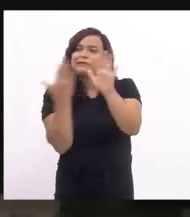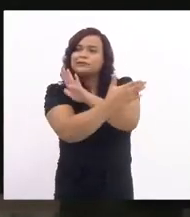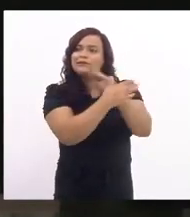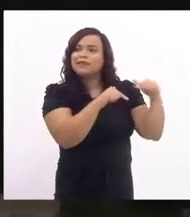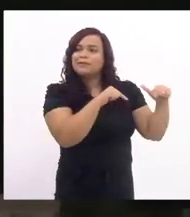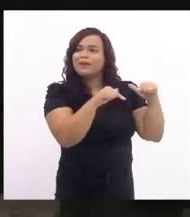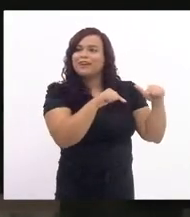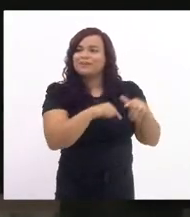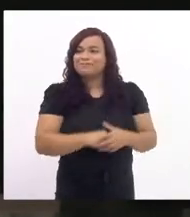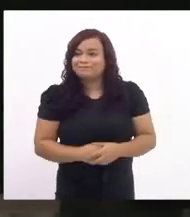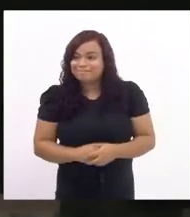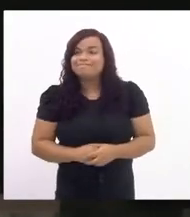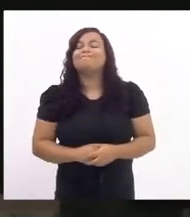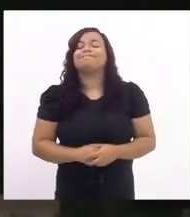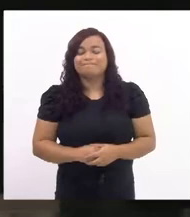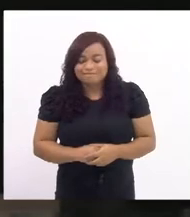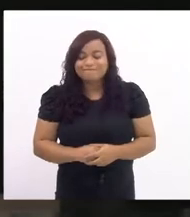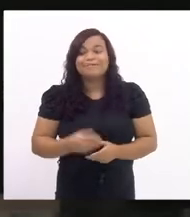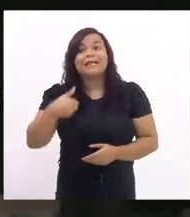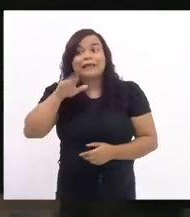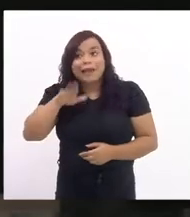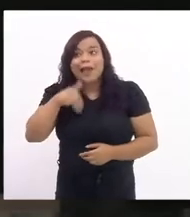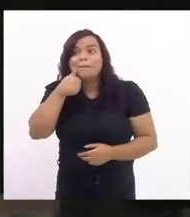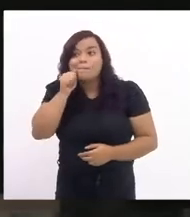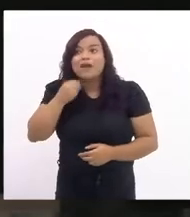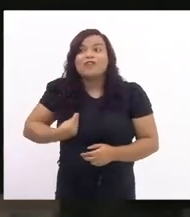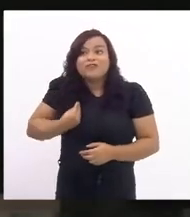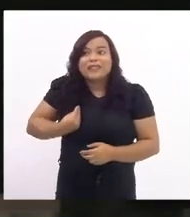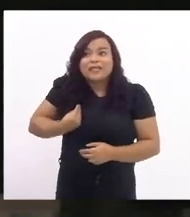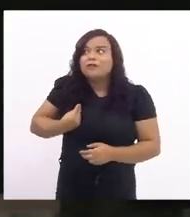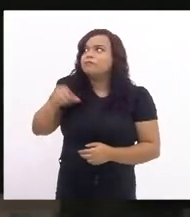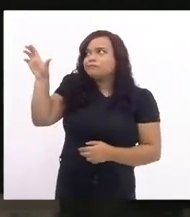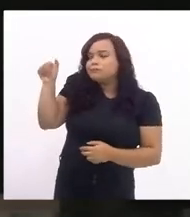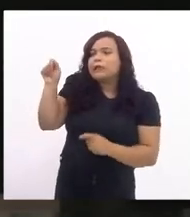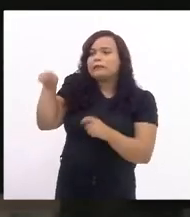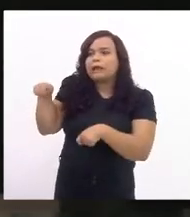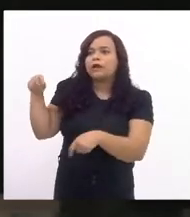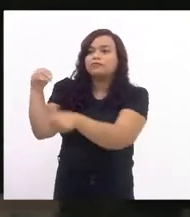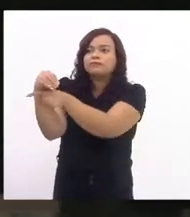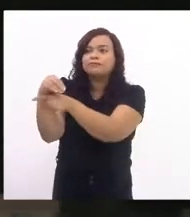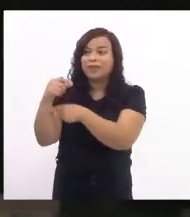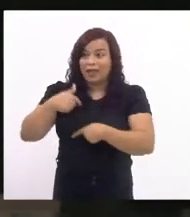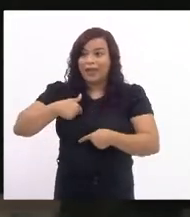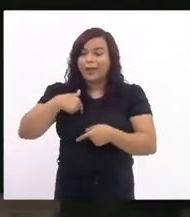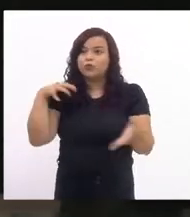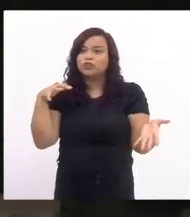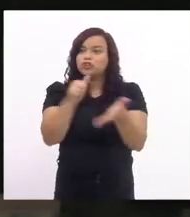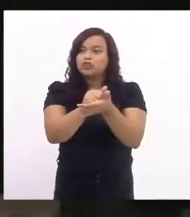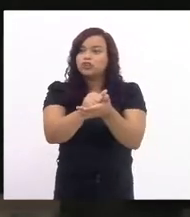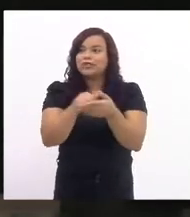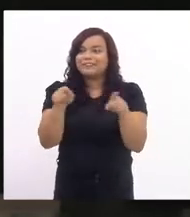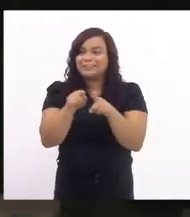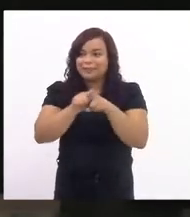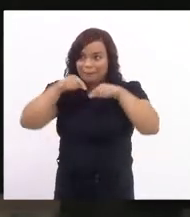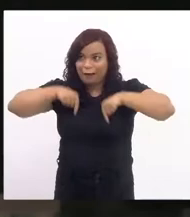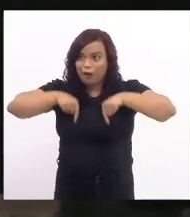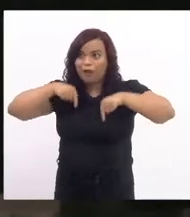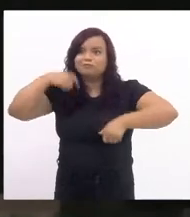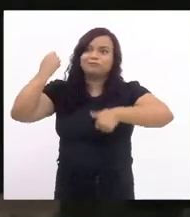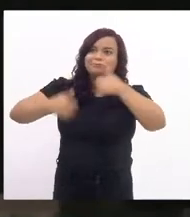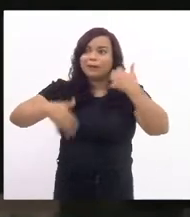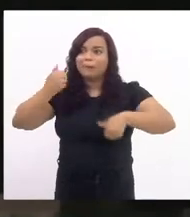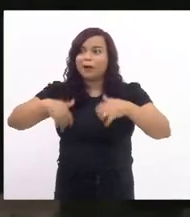trabalhar eu me escrevi também deputada Mônica que eu vou aproveitar esse momento